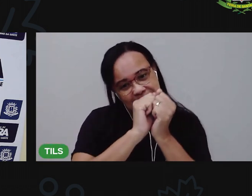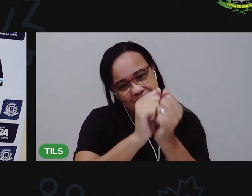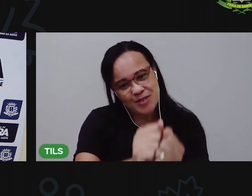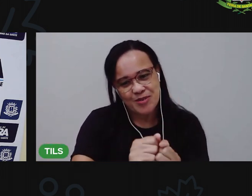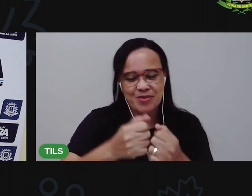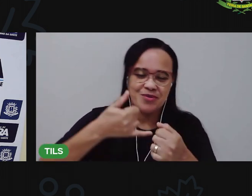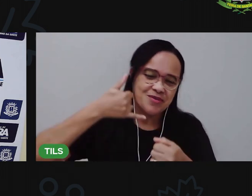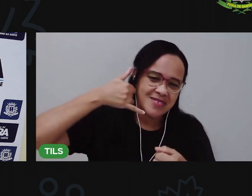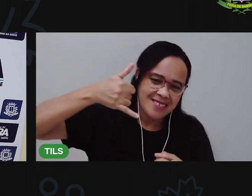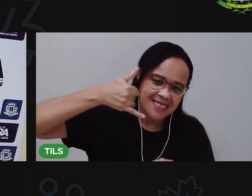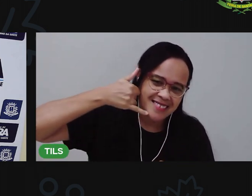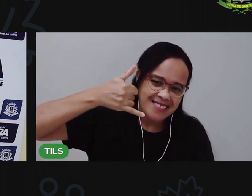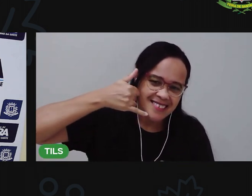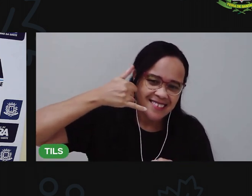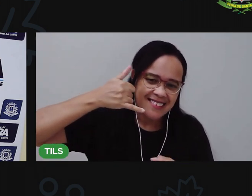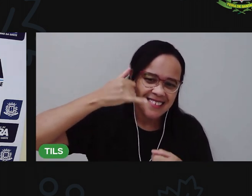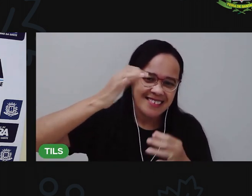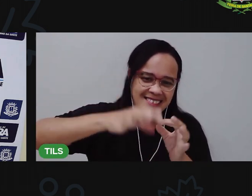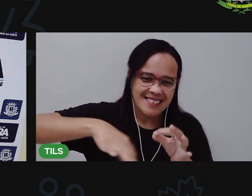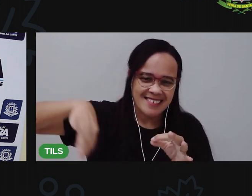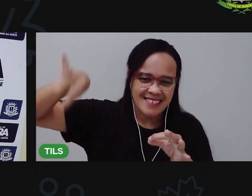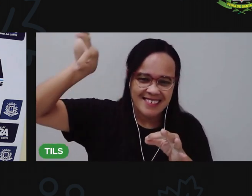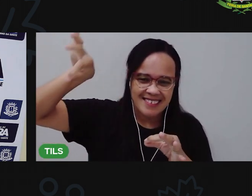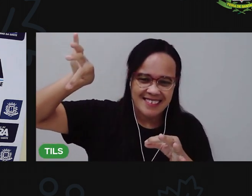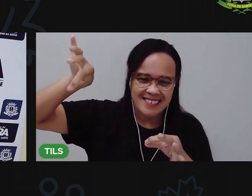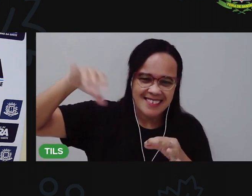telefone sem fio.